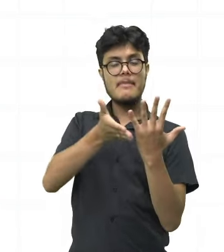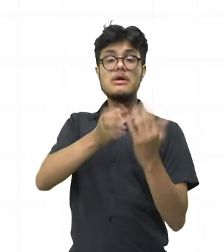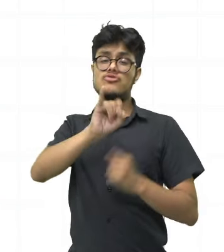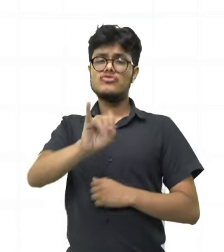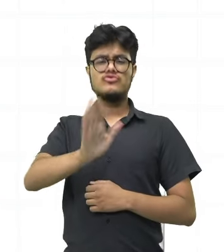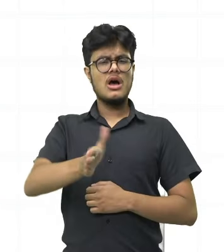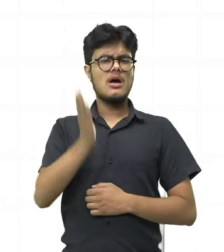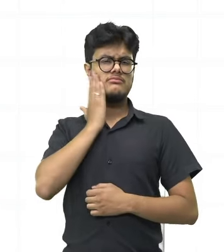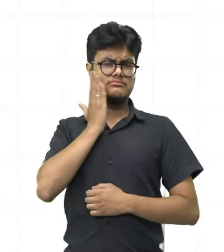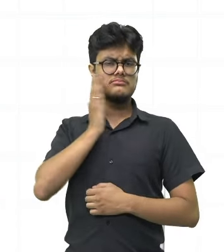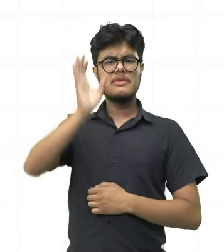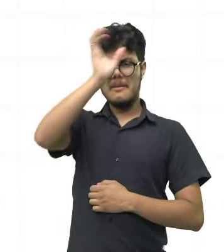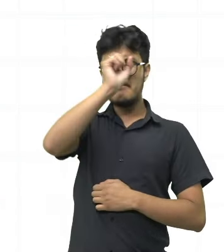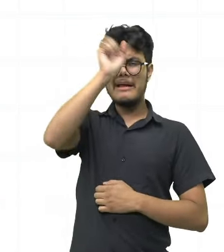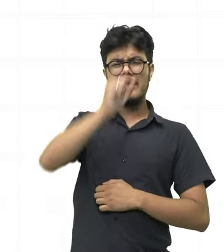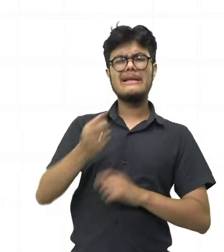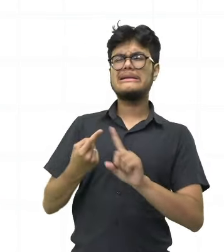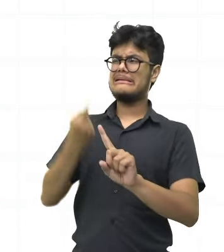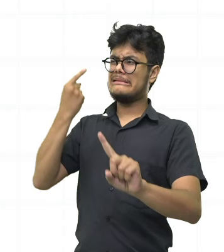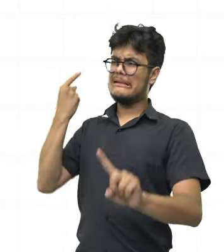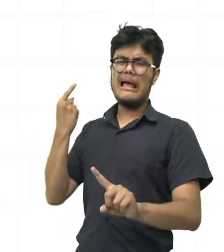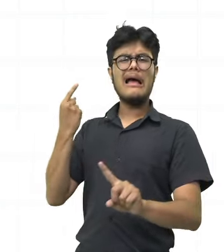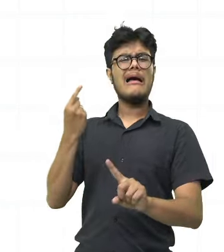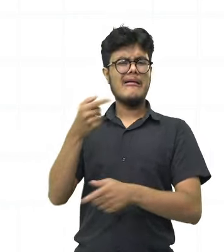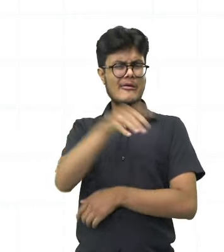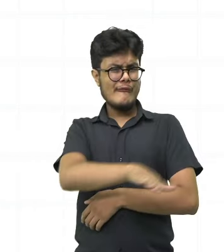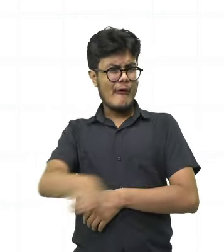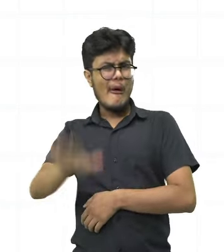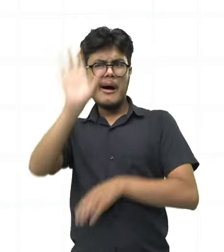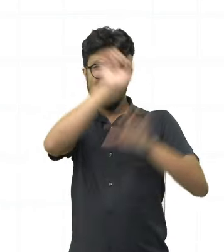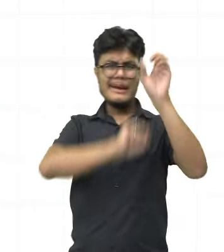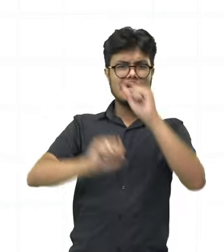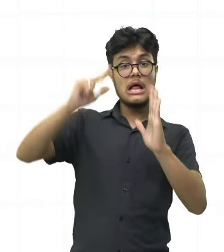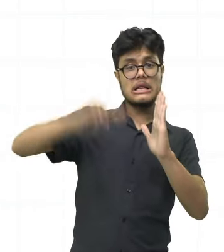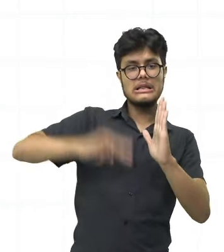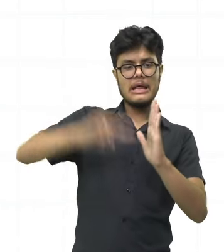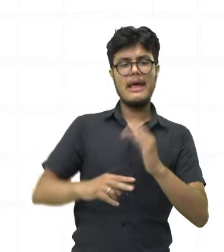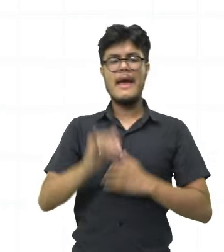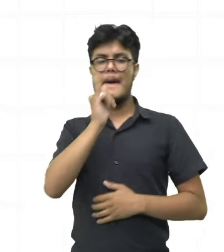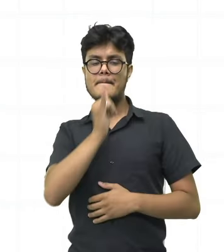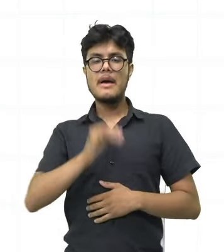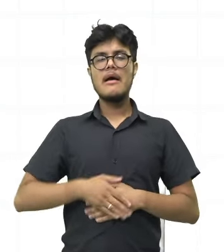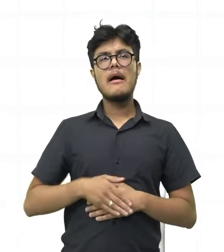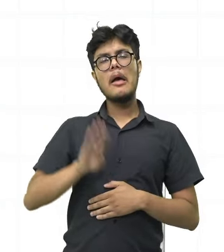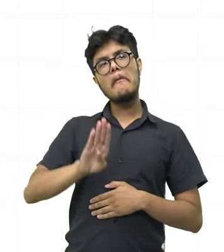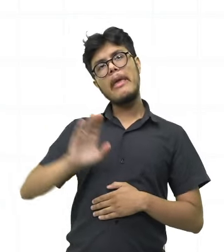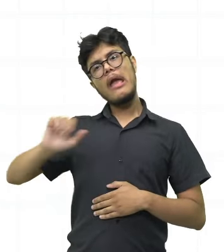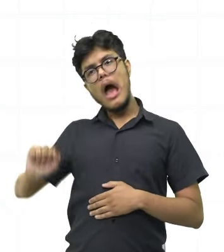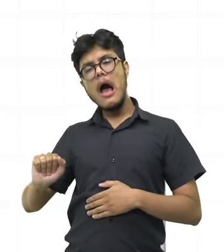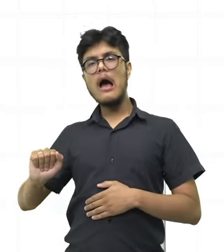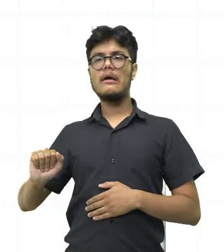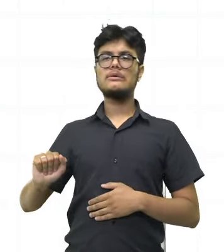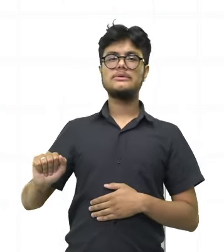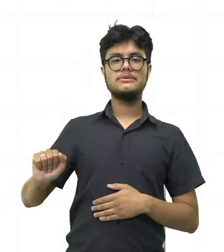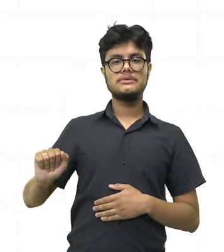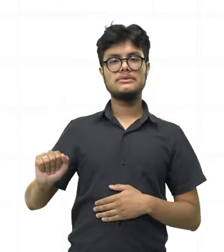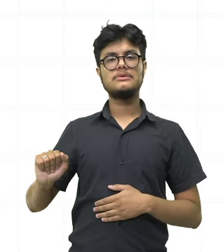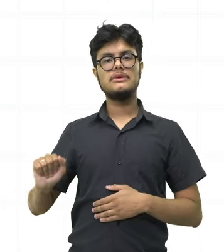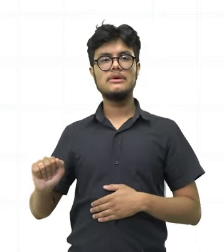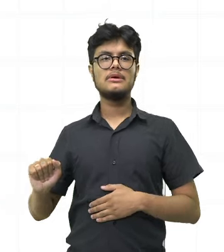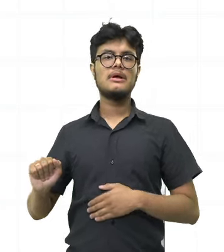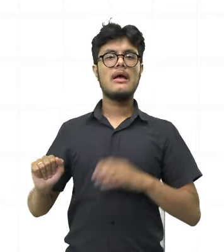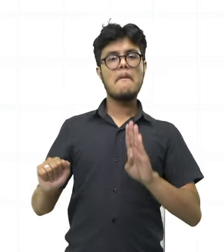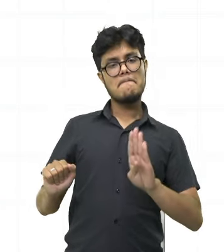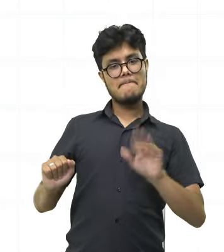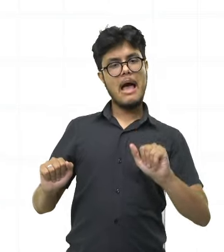aprende lá na alfabetização. Principalmente quando a está aprendendo a ler, né? A não fala assim, B com A faz Bá. Aí,